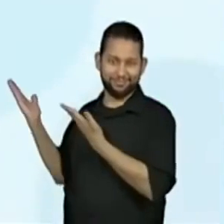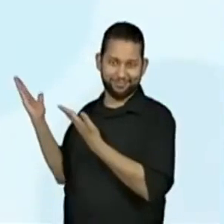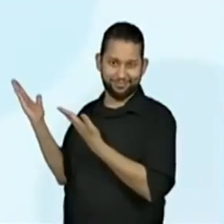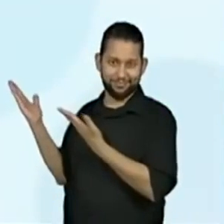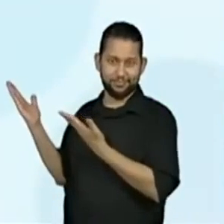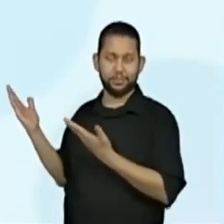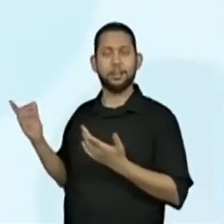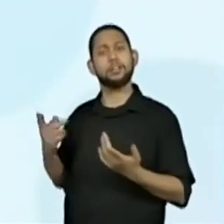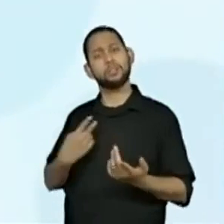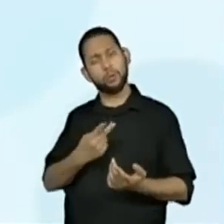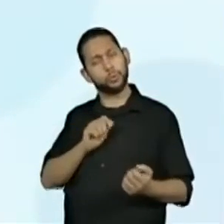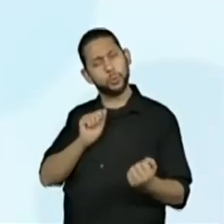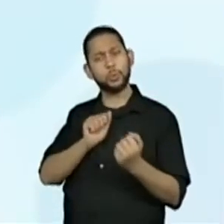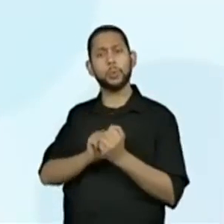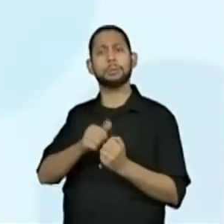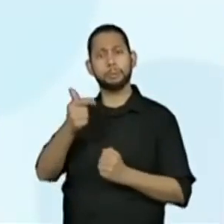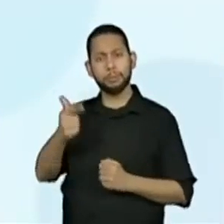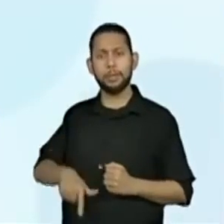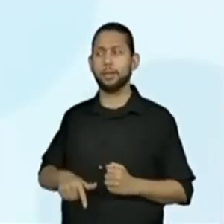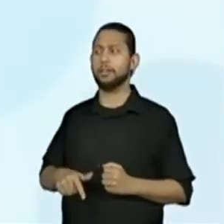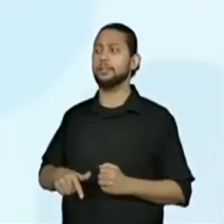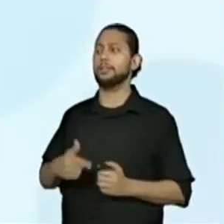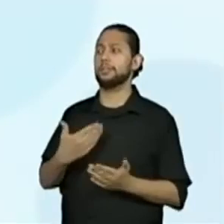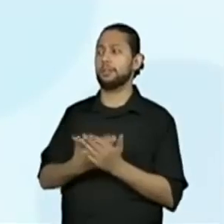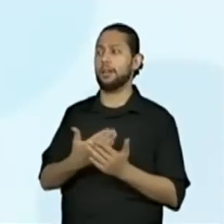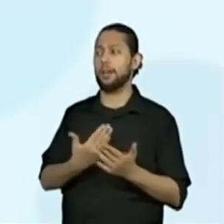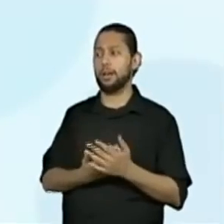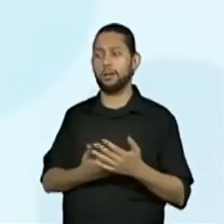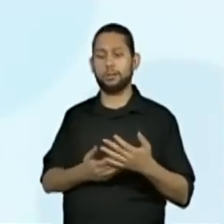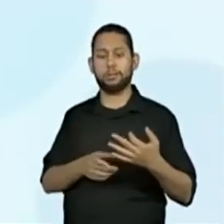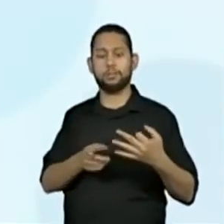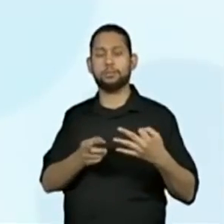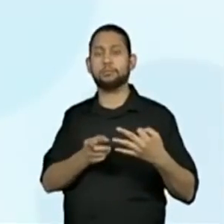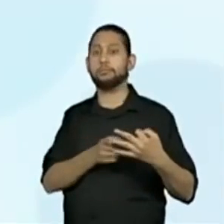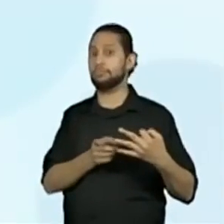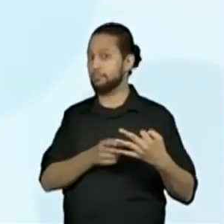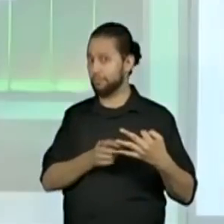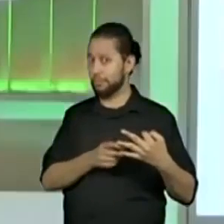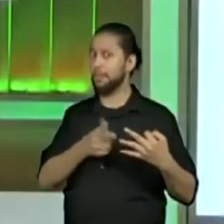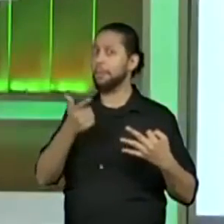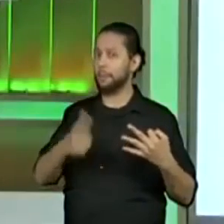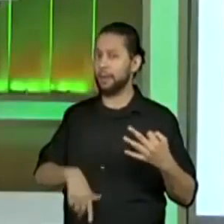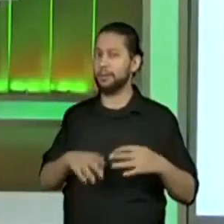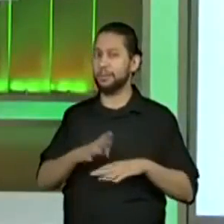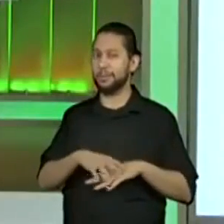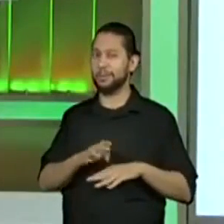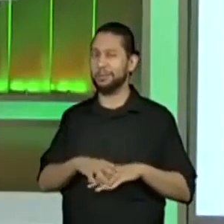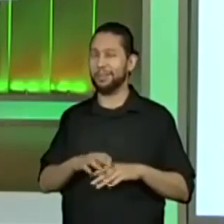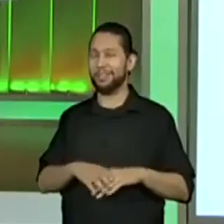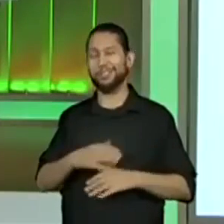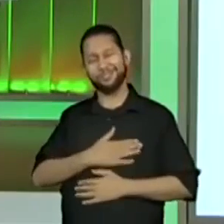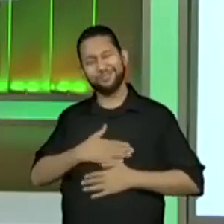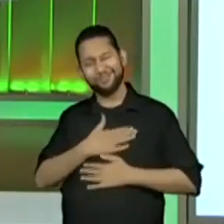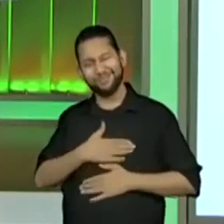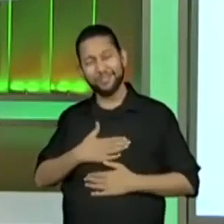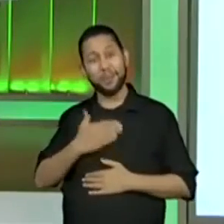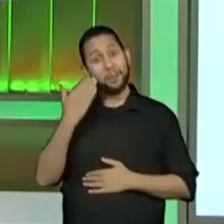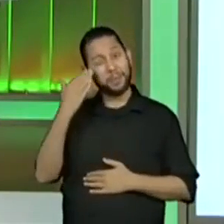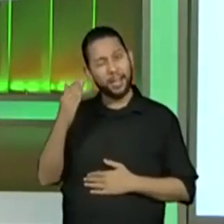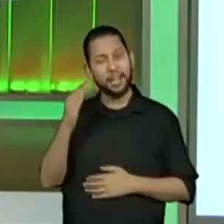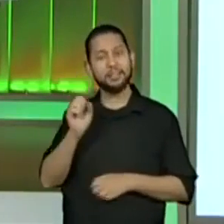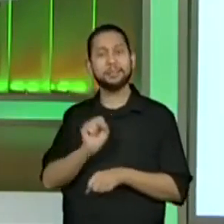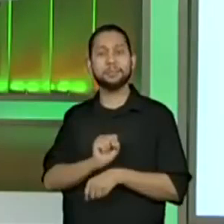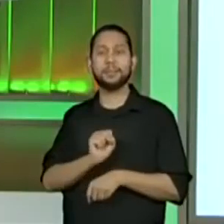Estaremos juntos logo mais para mais uma aula de matemática. Foi bom estar com vocês. Obrigado,